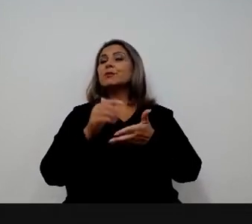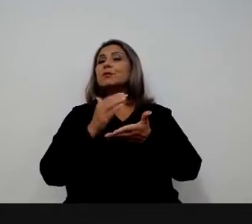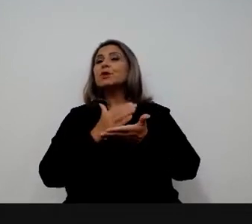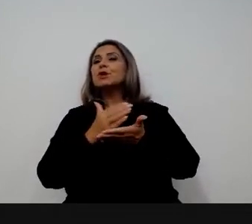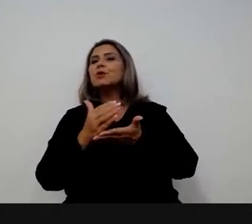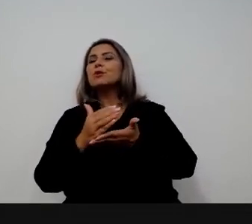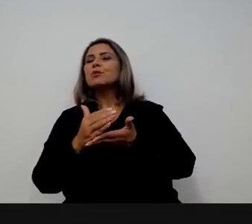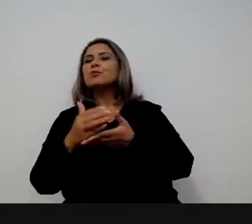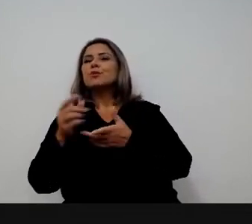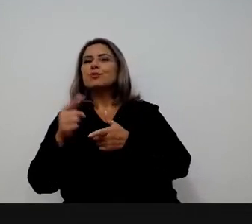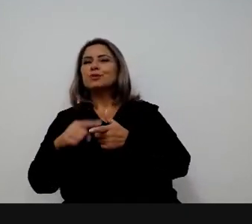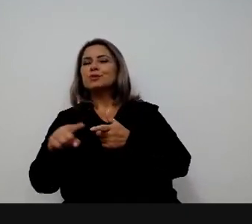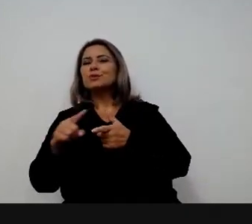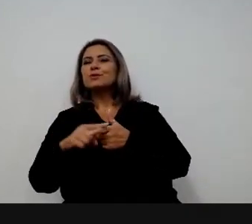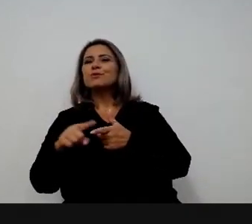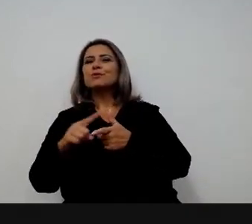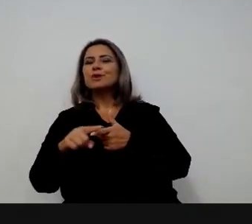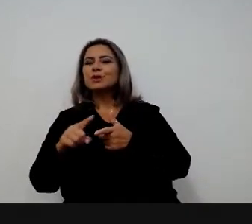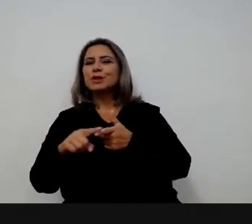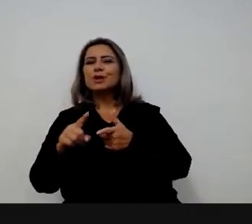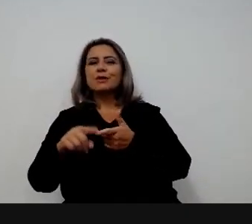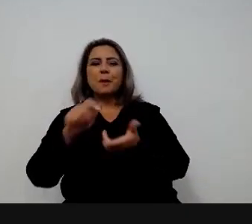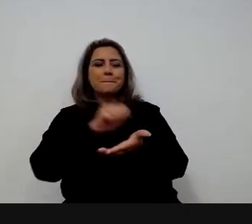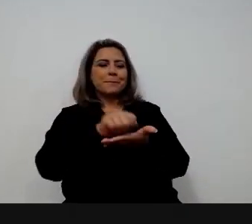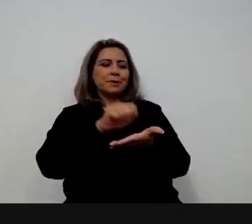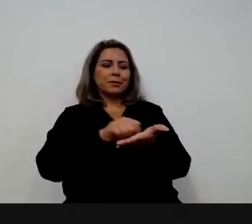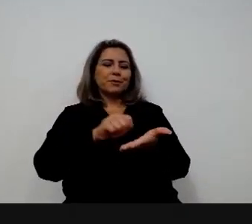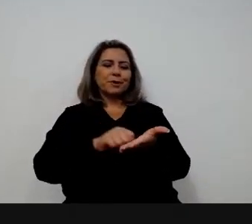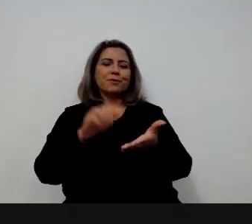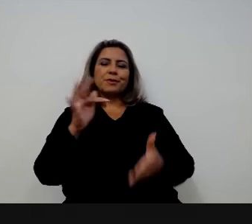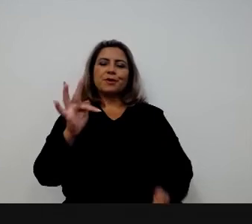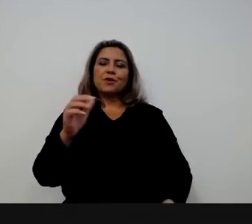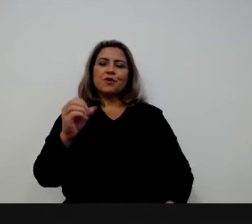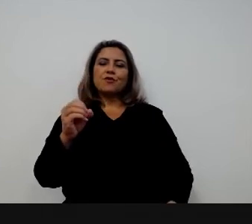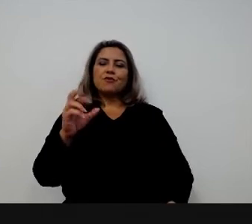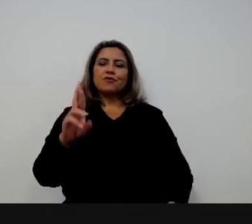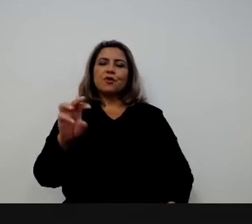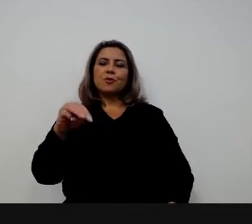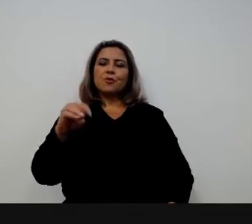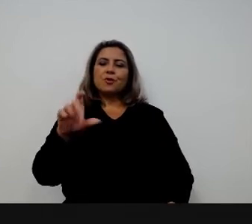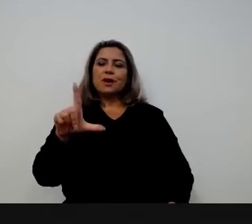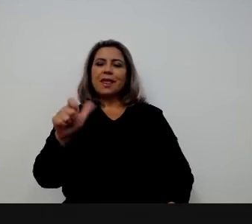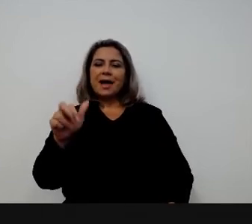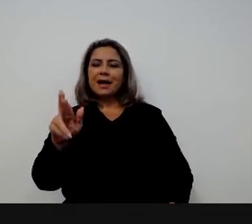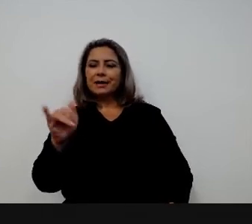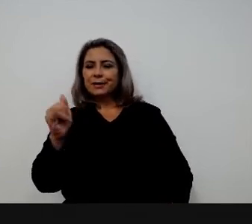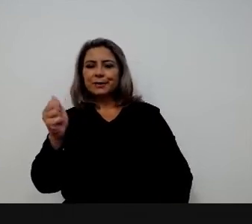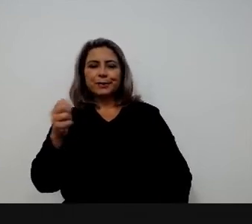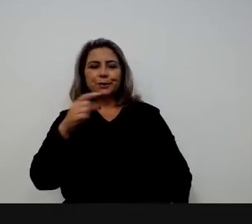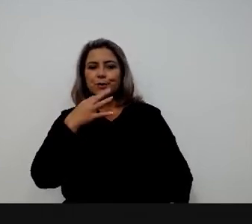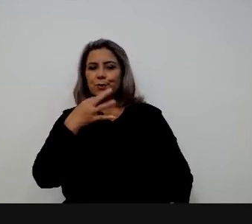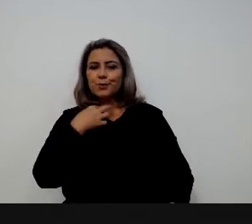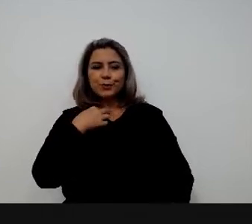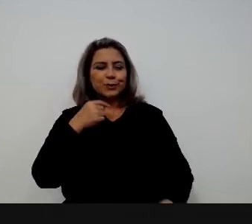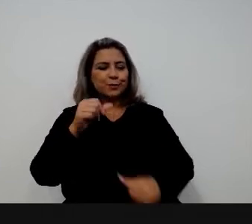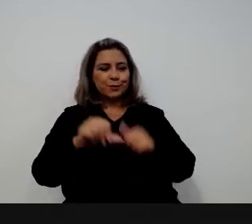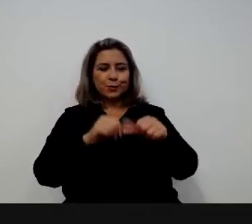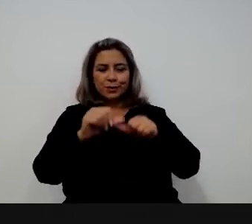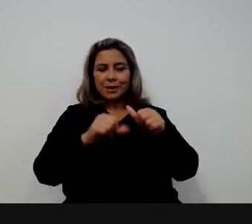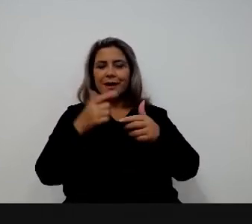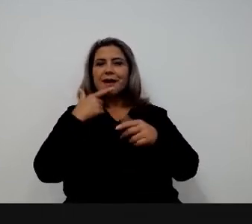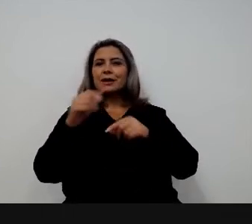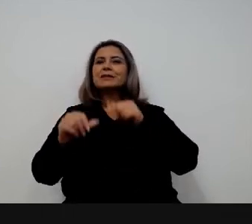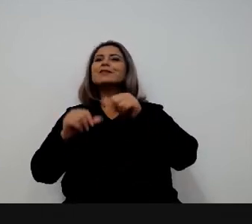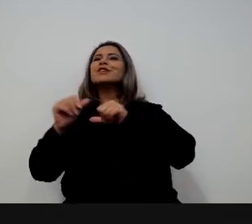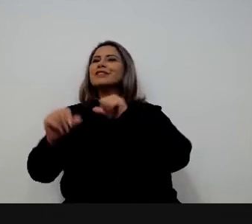começou tendo o problema que como eu falei o formulário não podia mudar porque o contrato com o SERP já tinha inspirado hoje a gente já conseguiu trabalhar